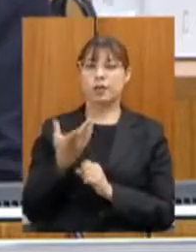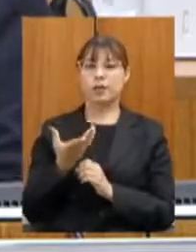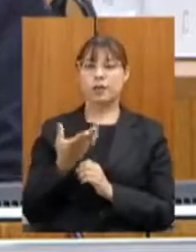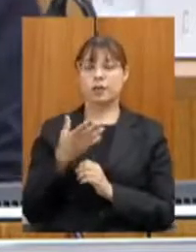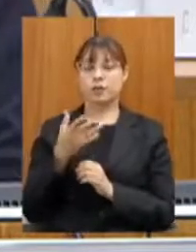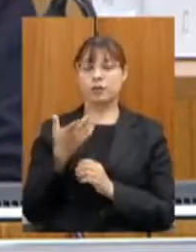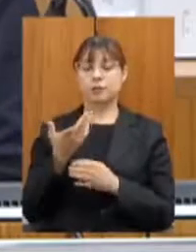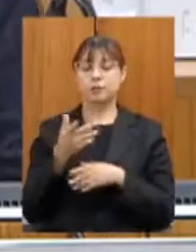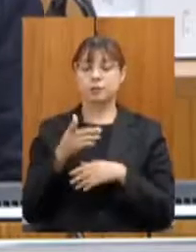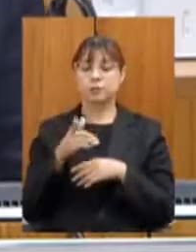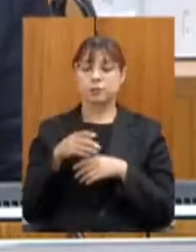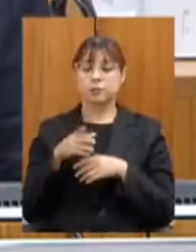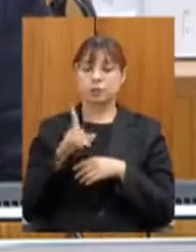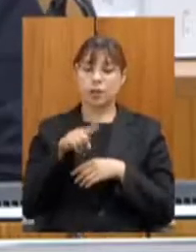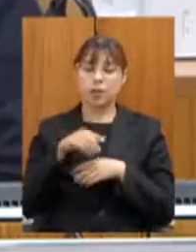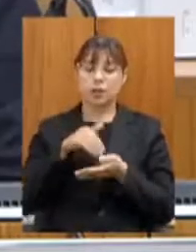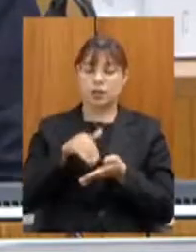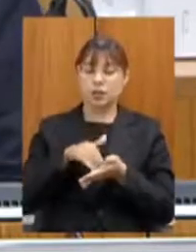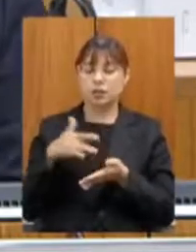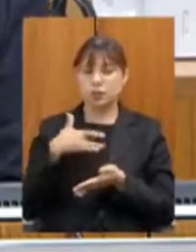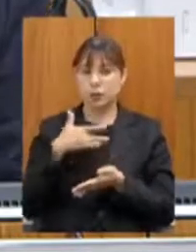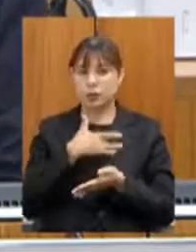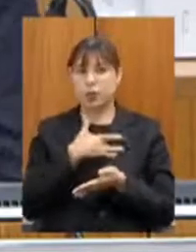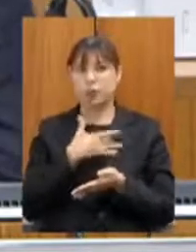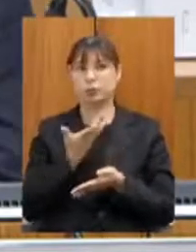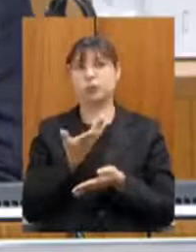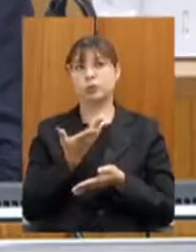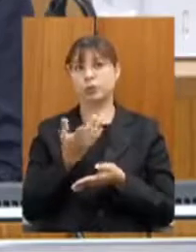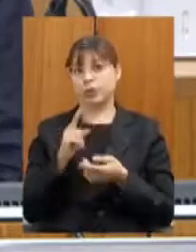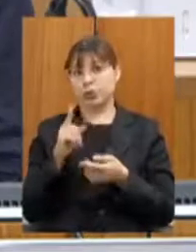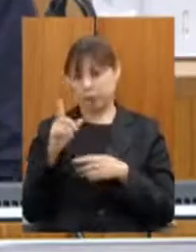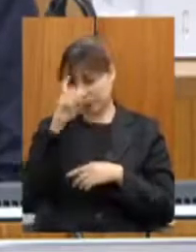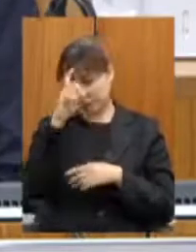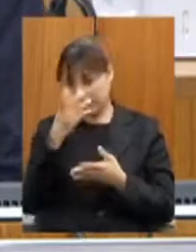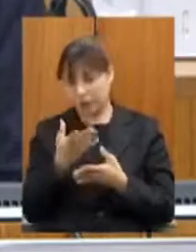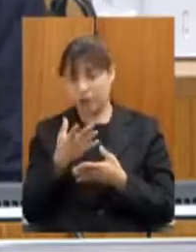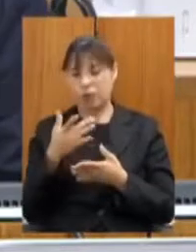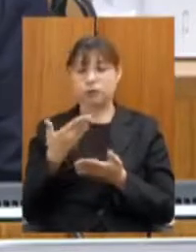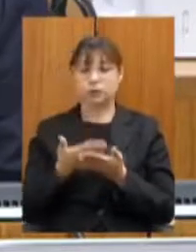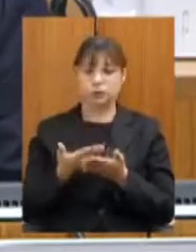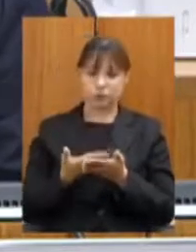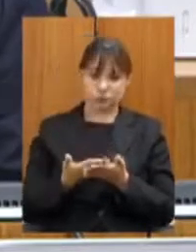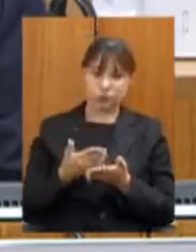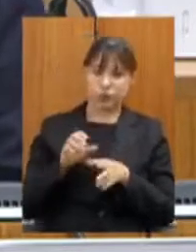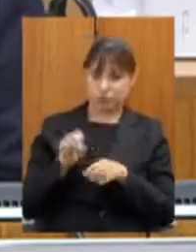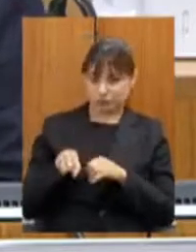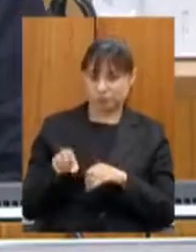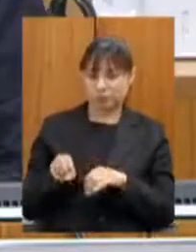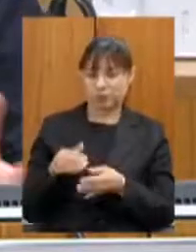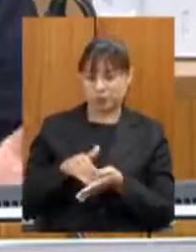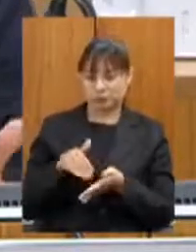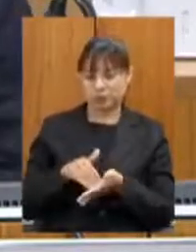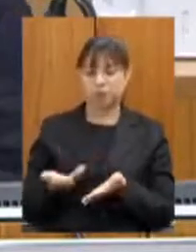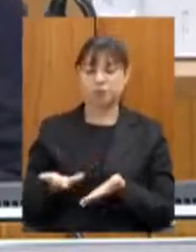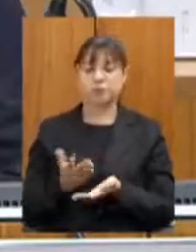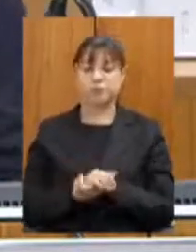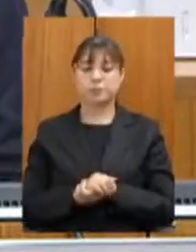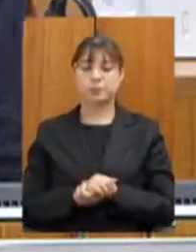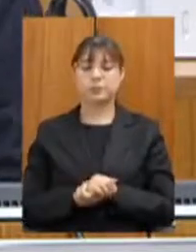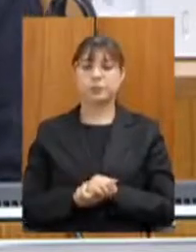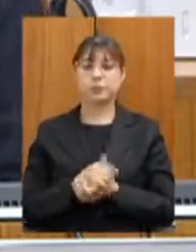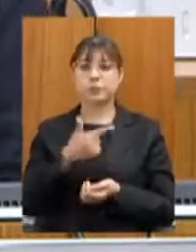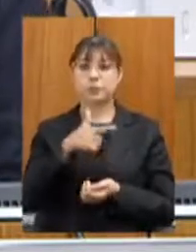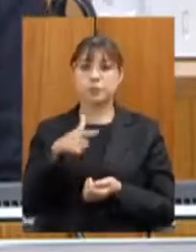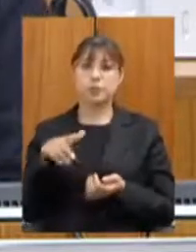internos, Secretaria de Saúde, com os hospitais, as escolas, a Secretaria de Educação, e demais órgãos